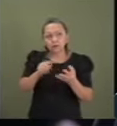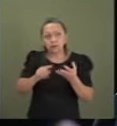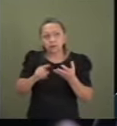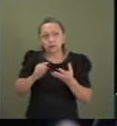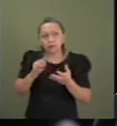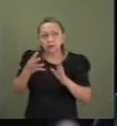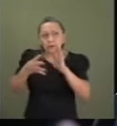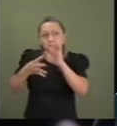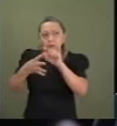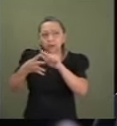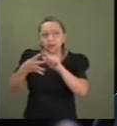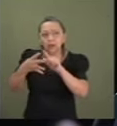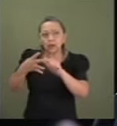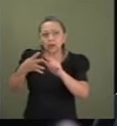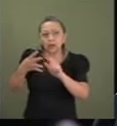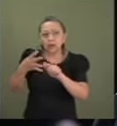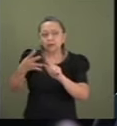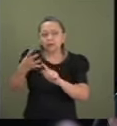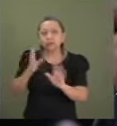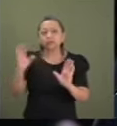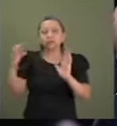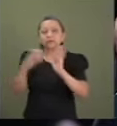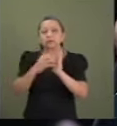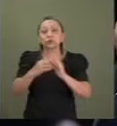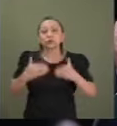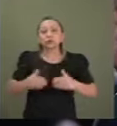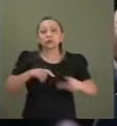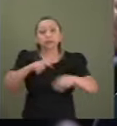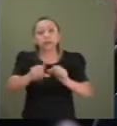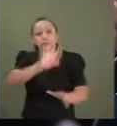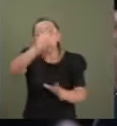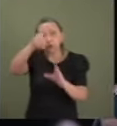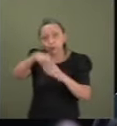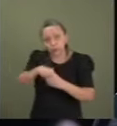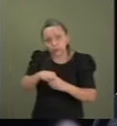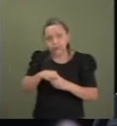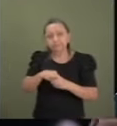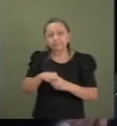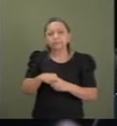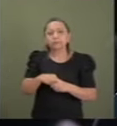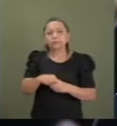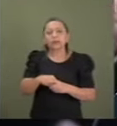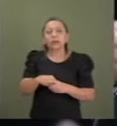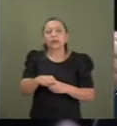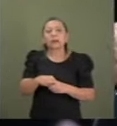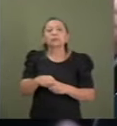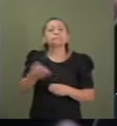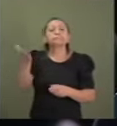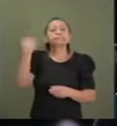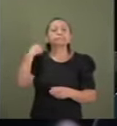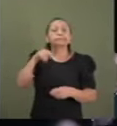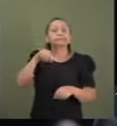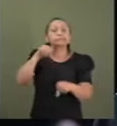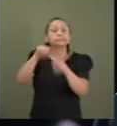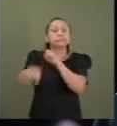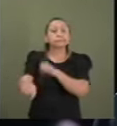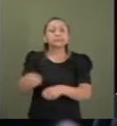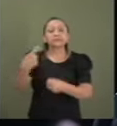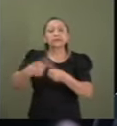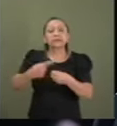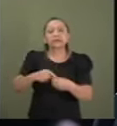quatro servidores do Ministério do Trabalho, Fiscais do Trabalho, assassinados em Unaí,